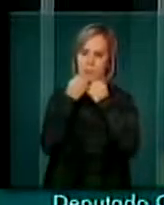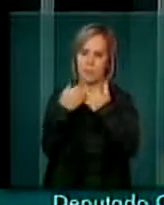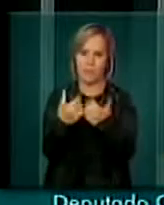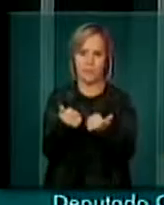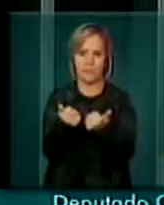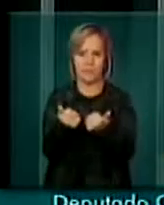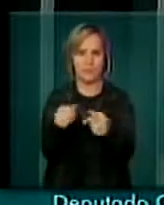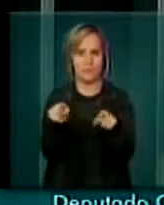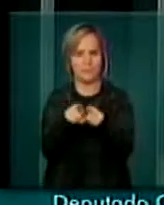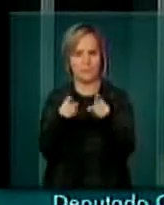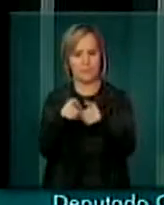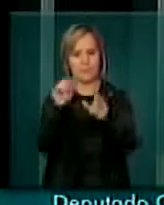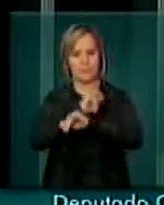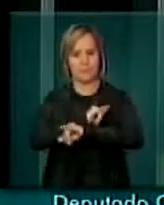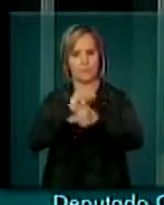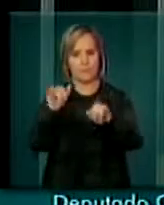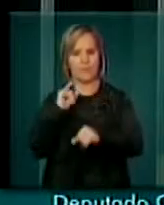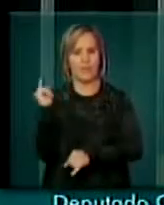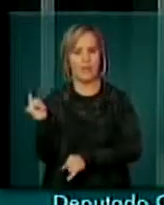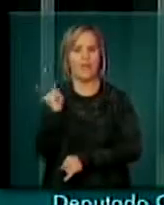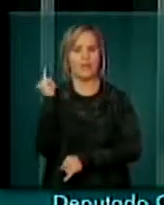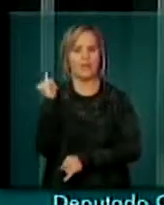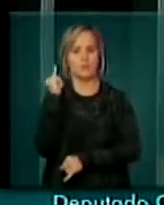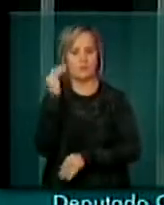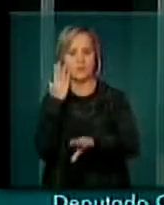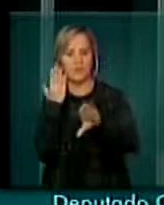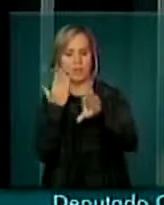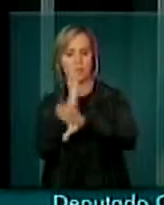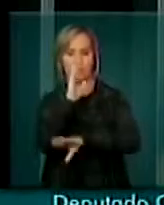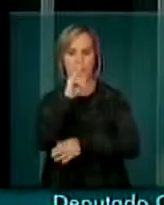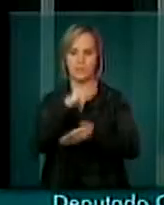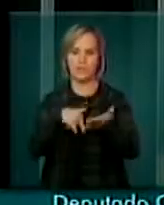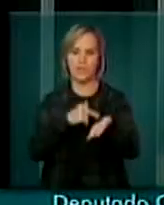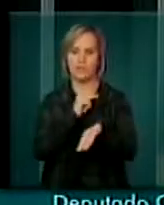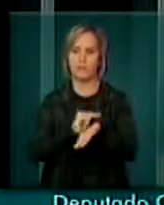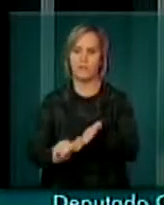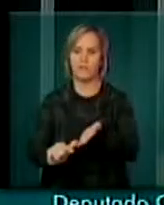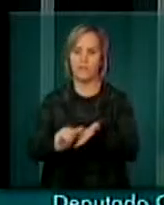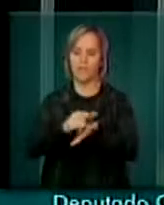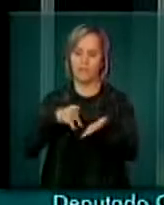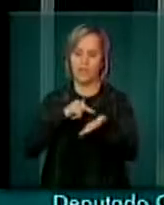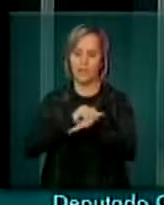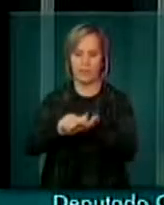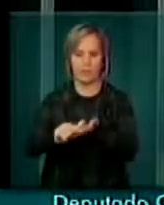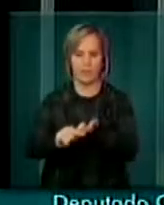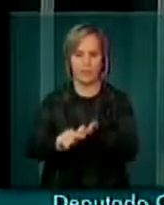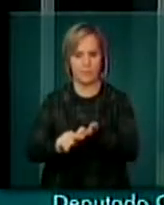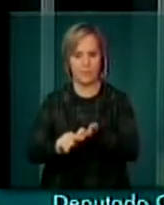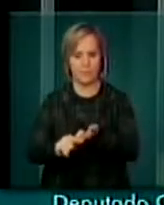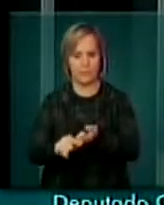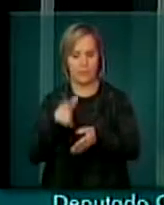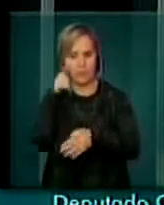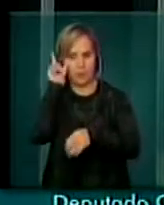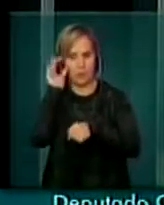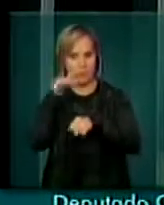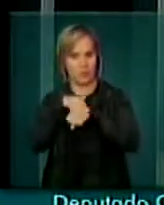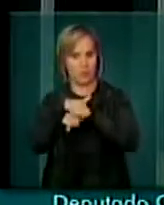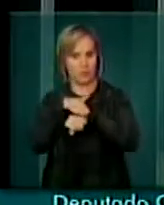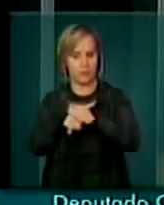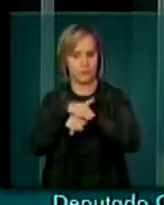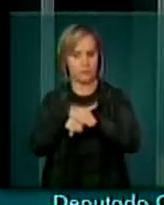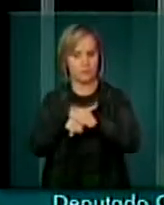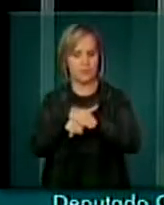Quero aqui também ressaltar a importância da aprovação do projeto Ficha Limpa, que, na noite de ontem, já